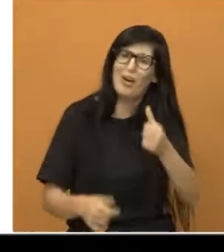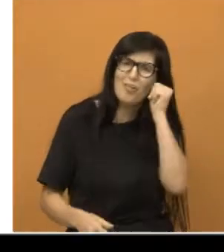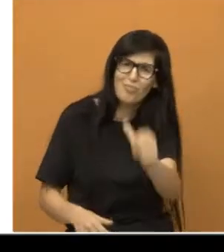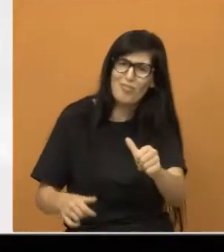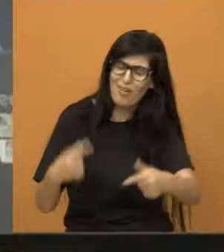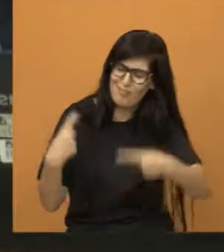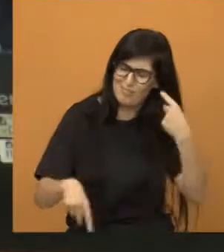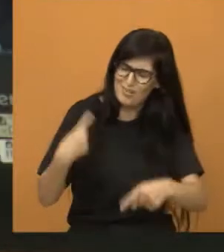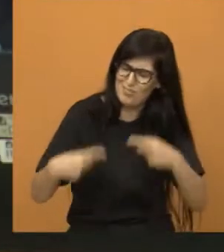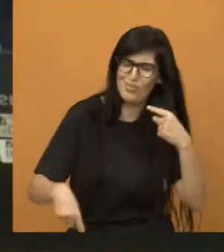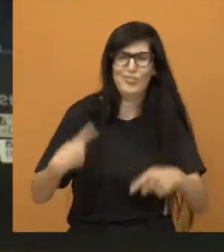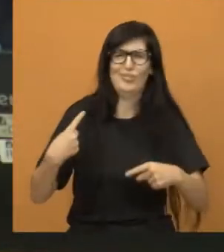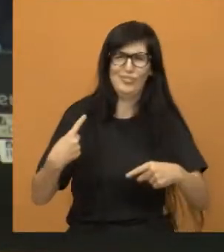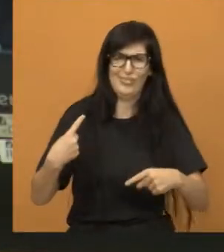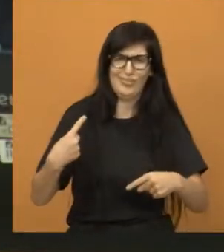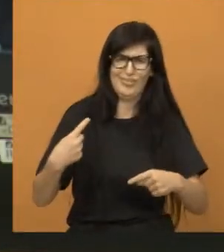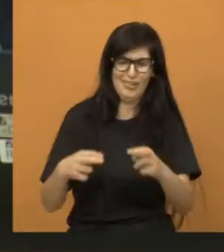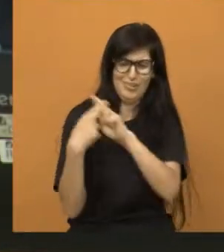slide, por favor,